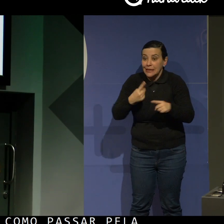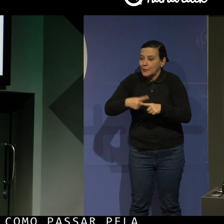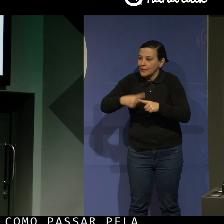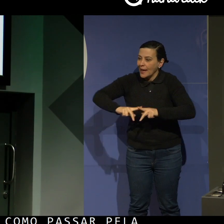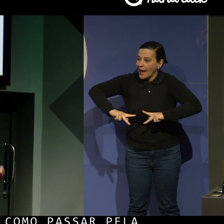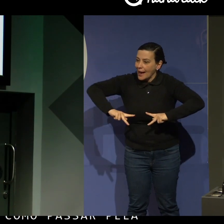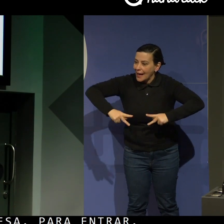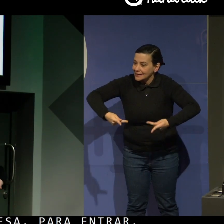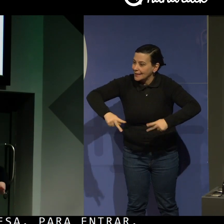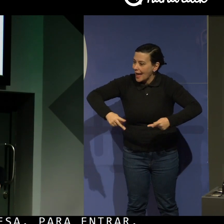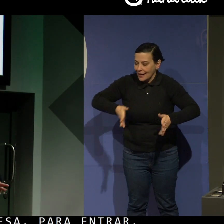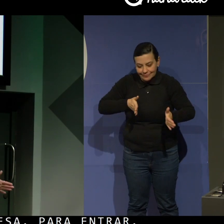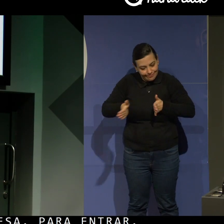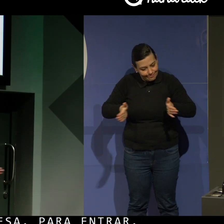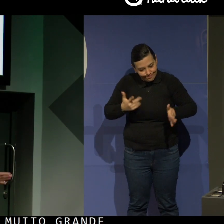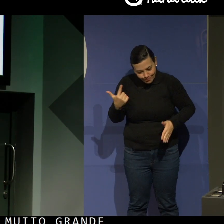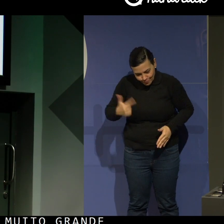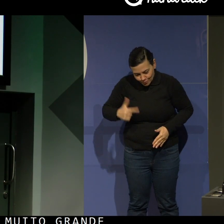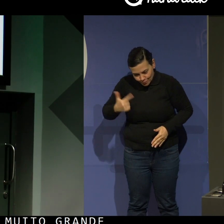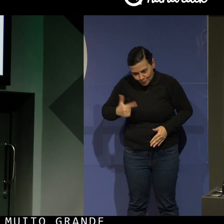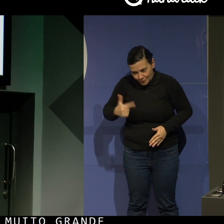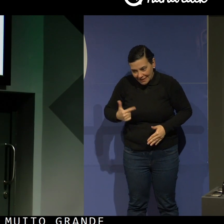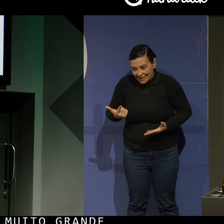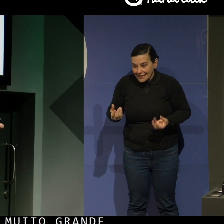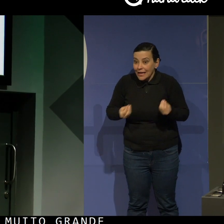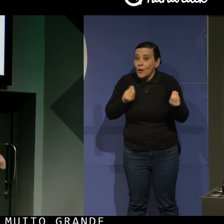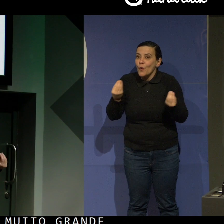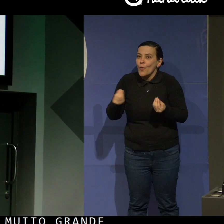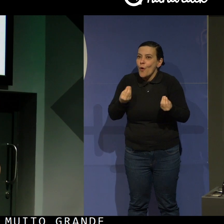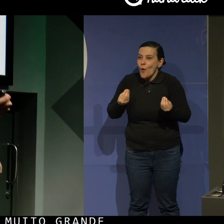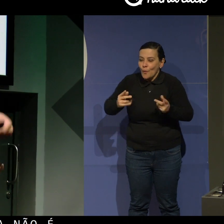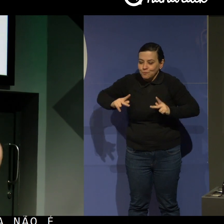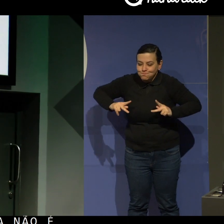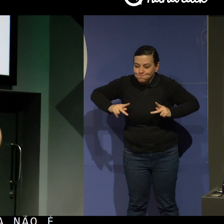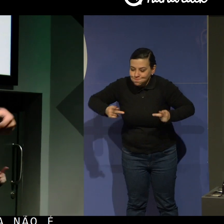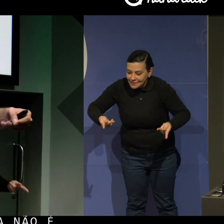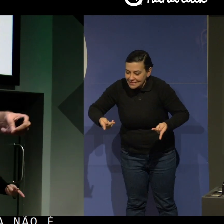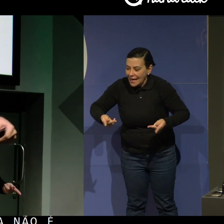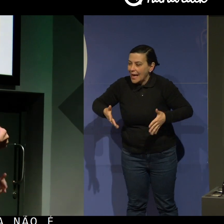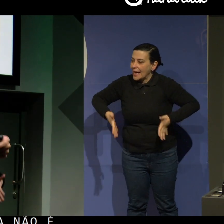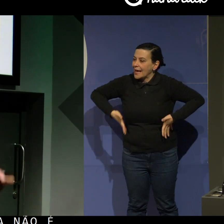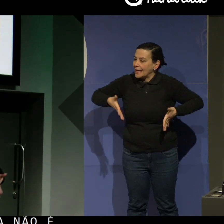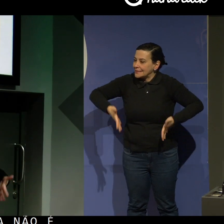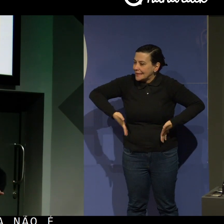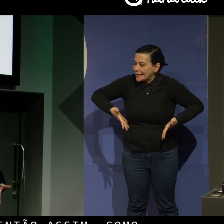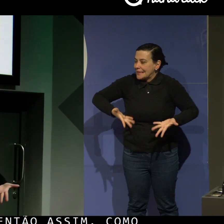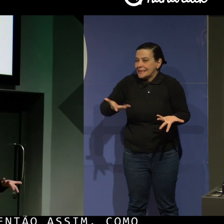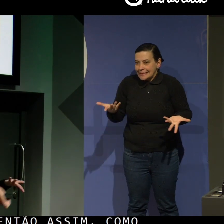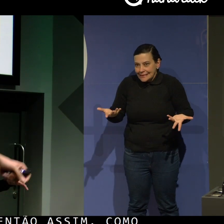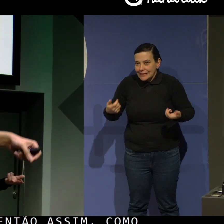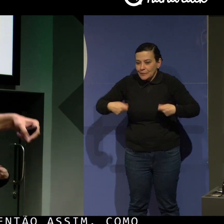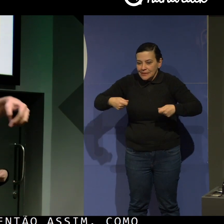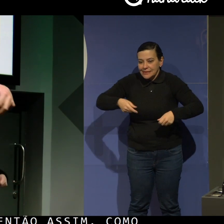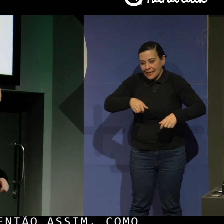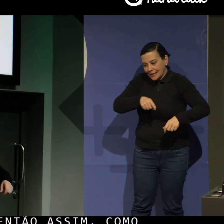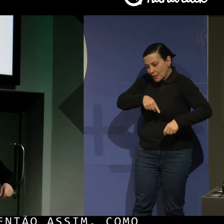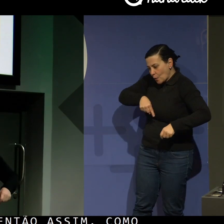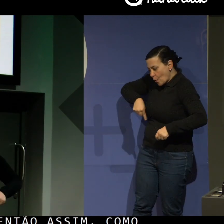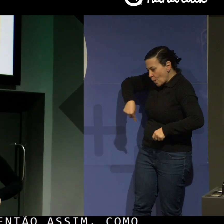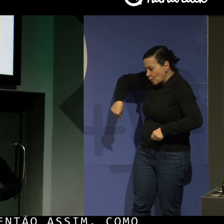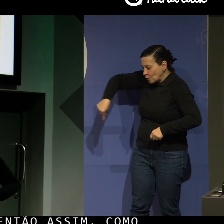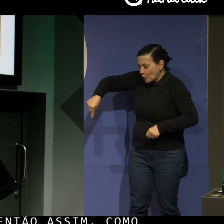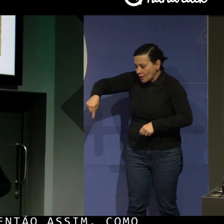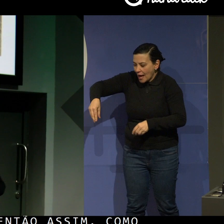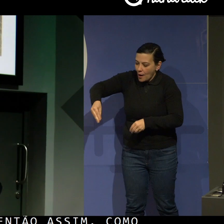catraca, ela não é acessível. Então, assim, como passar e passar com cadeira e etc. Então, eu precisei contornar e passar por uma porta